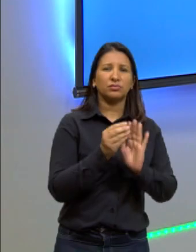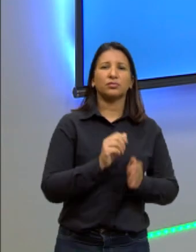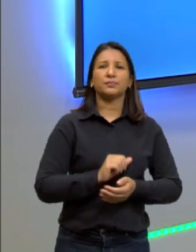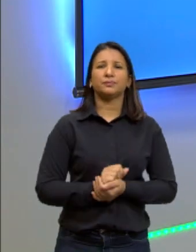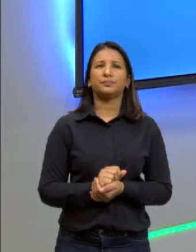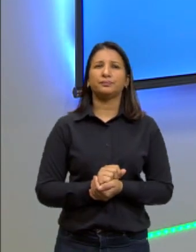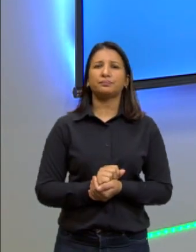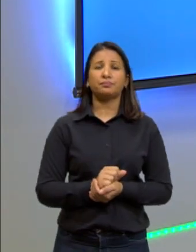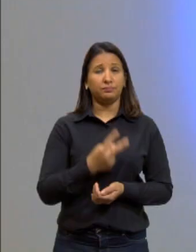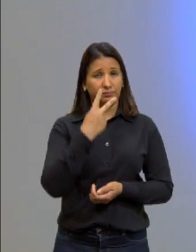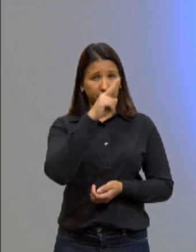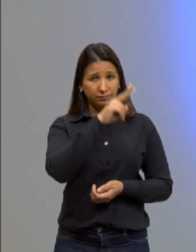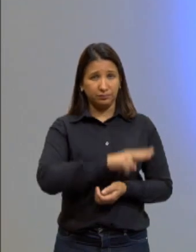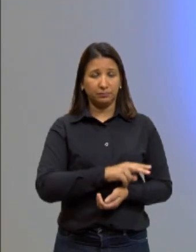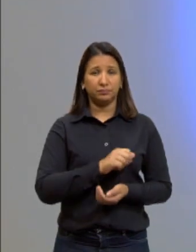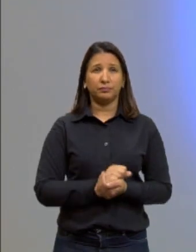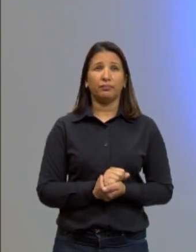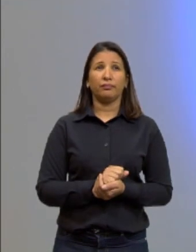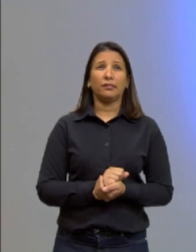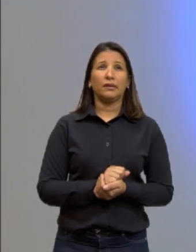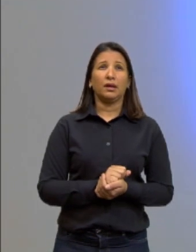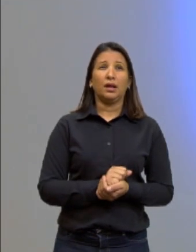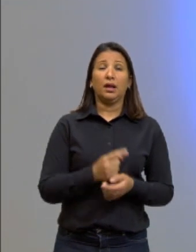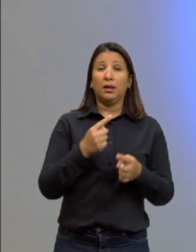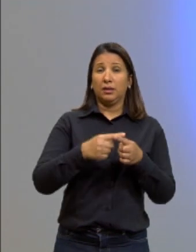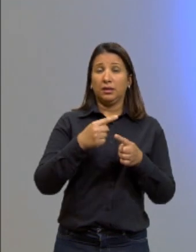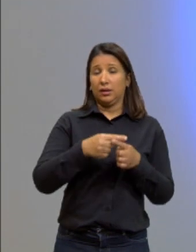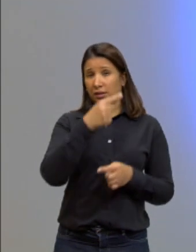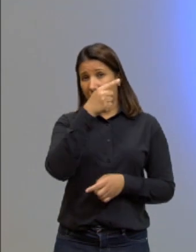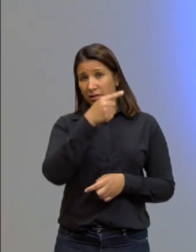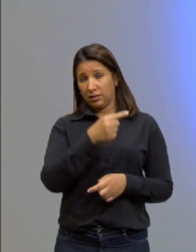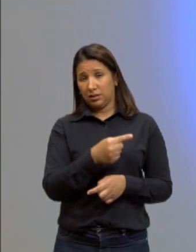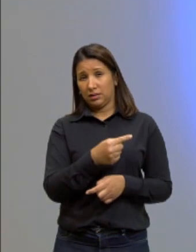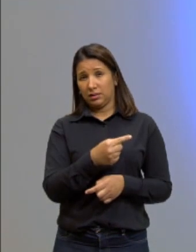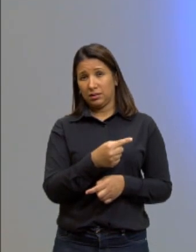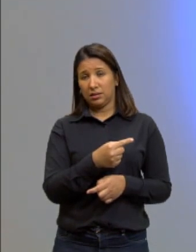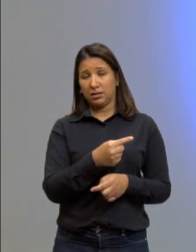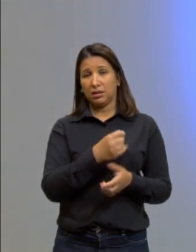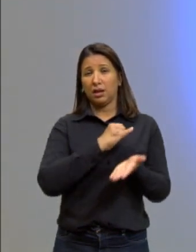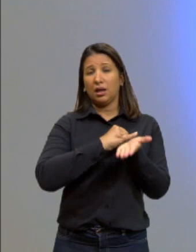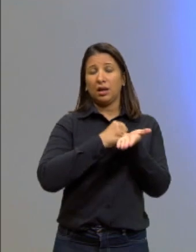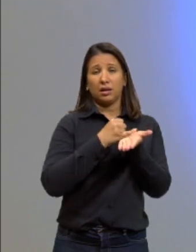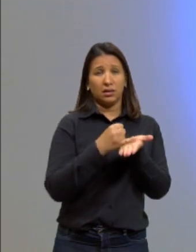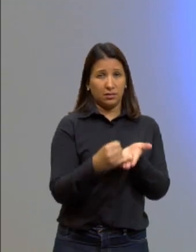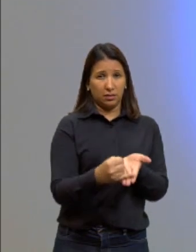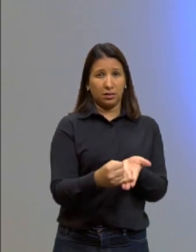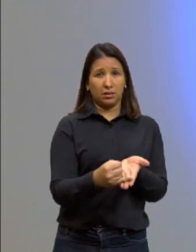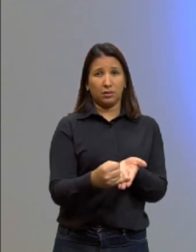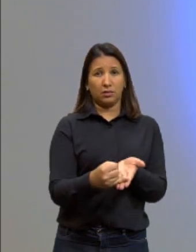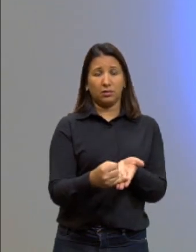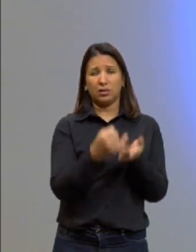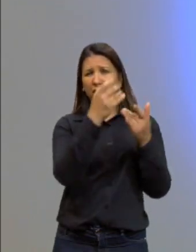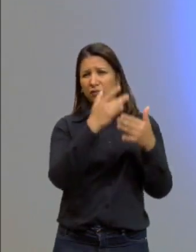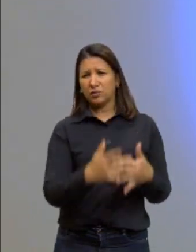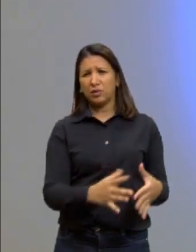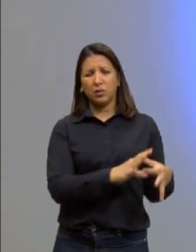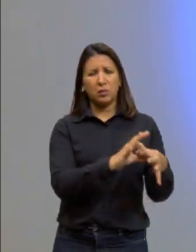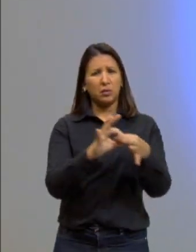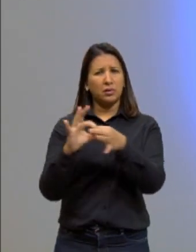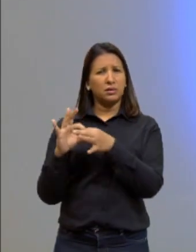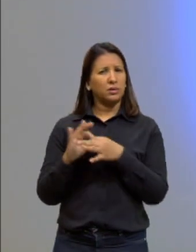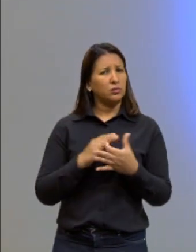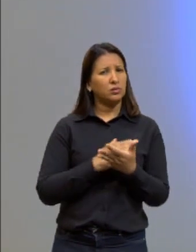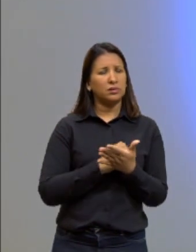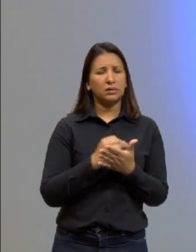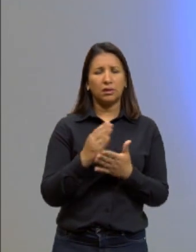Então, olha só, porque esse aqui é a introdução dela, eu não vou falar o contexto inicial dela,